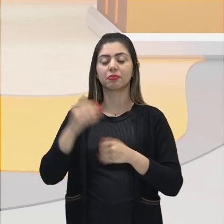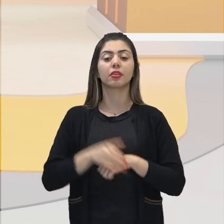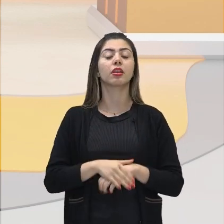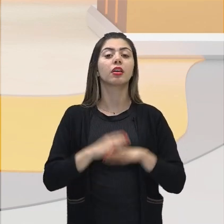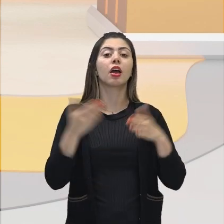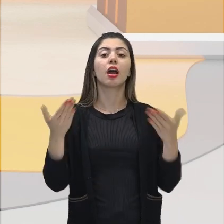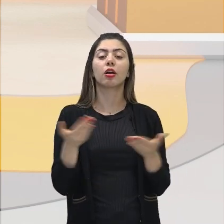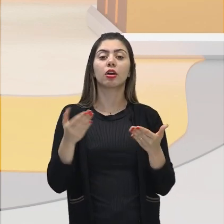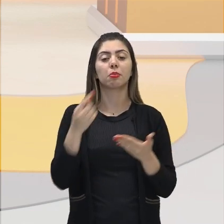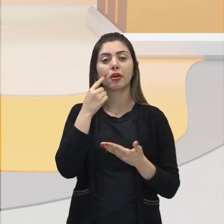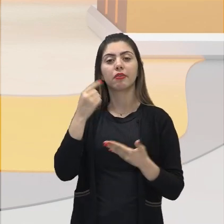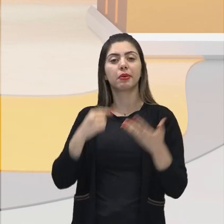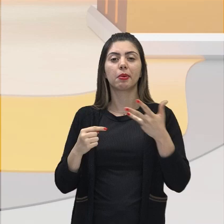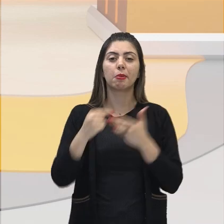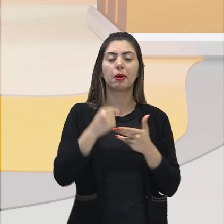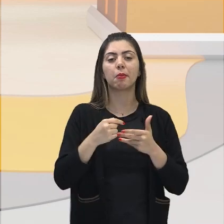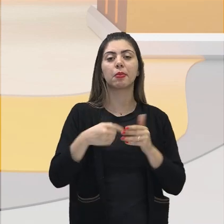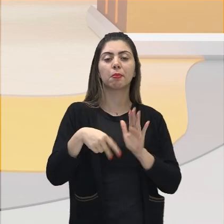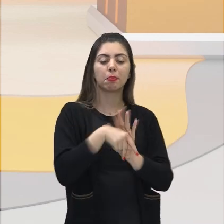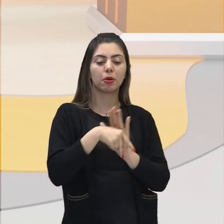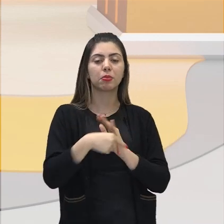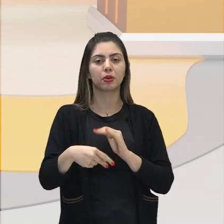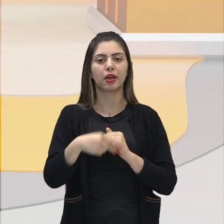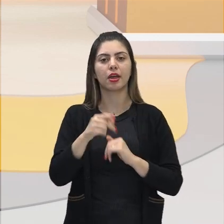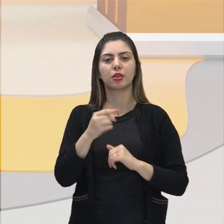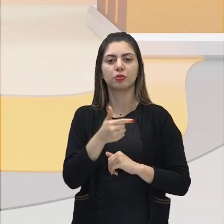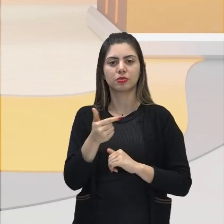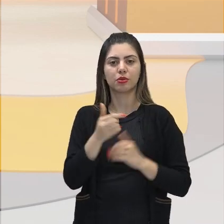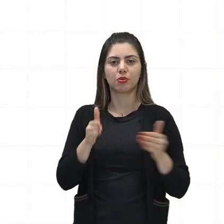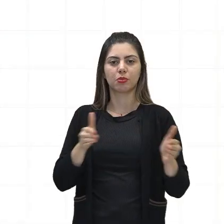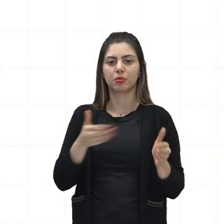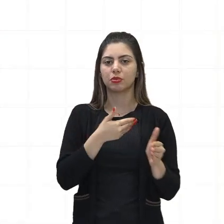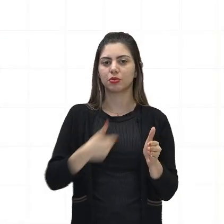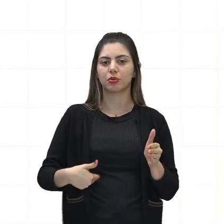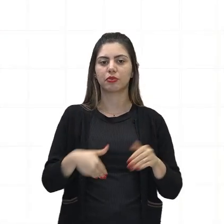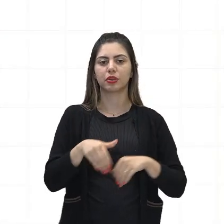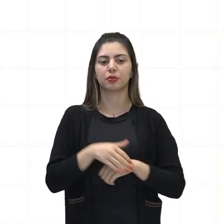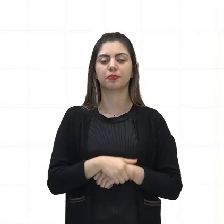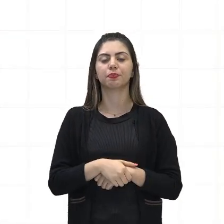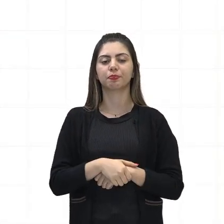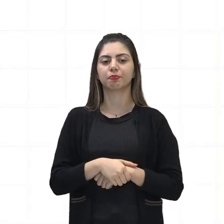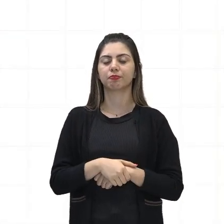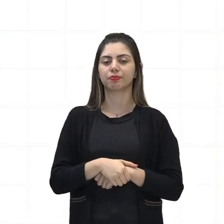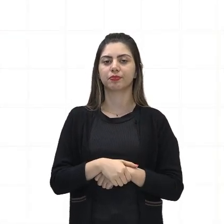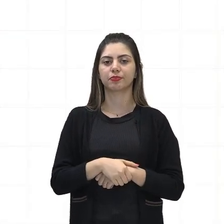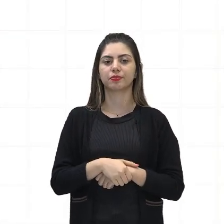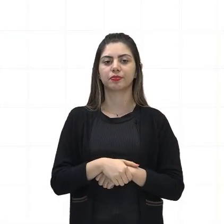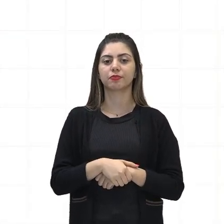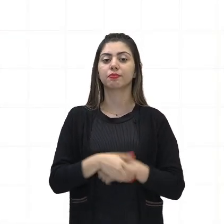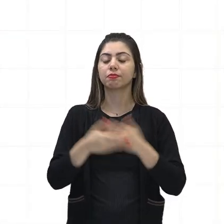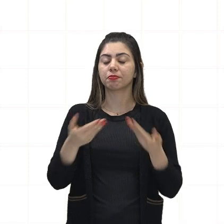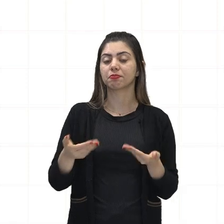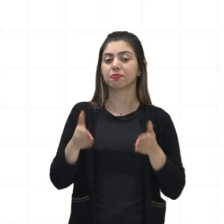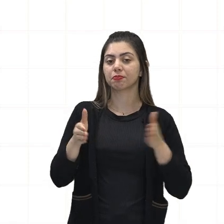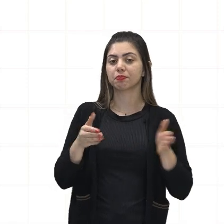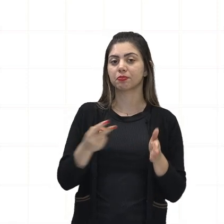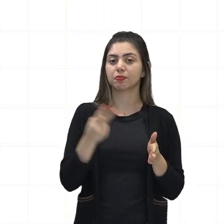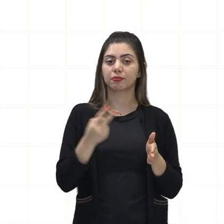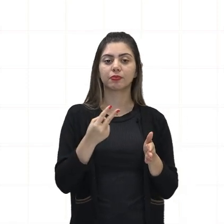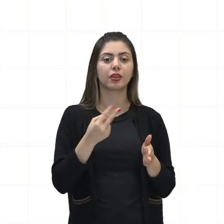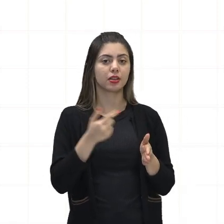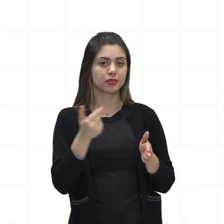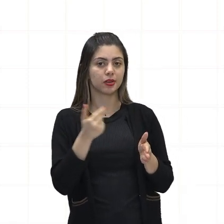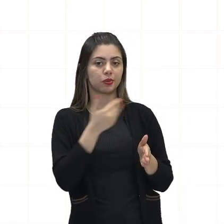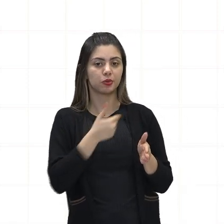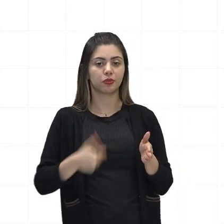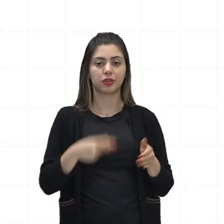dessas características desse Segundo Reinado. Então, vamos lá. Nosso texto iniciando. Durante o Segundo Reinado no Brasil,